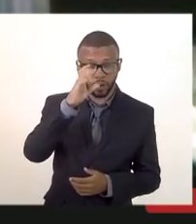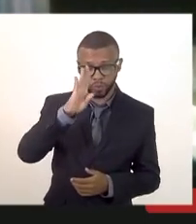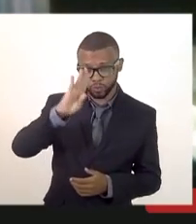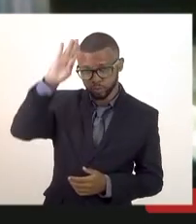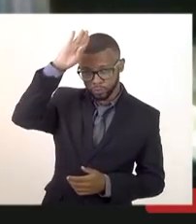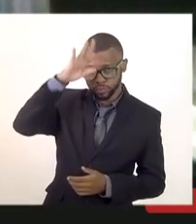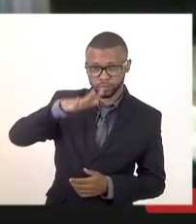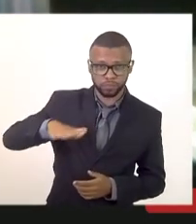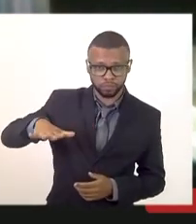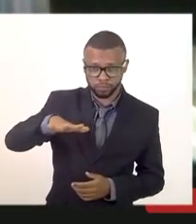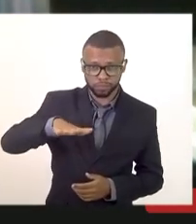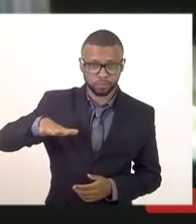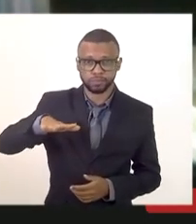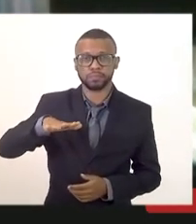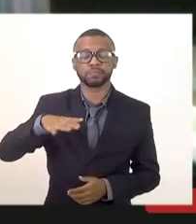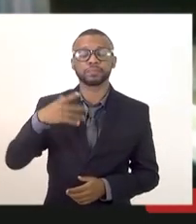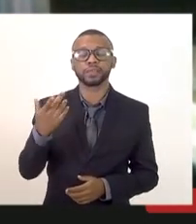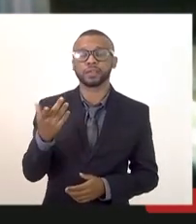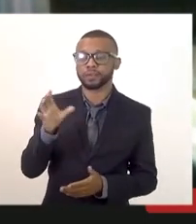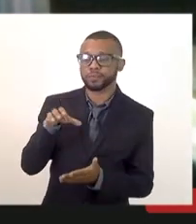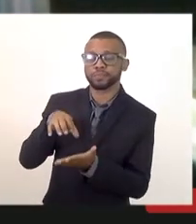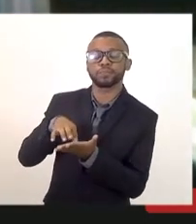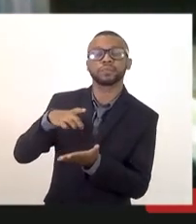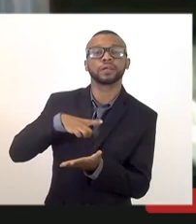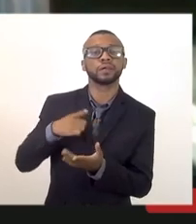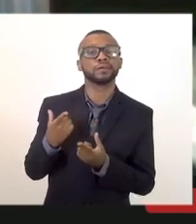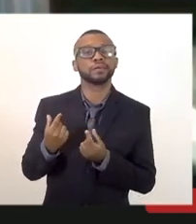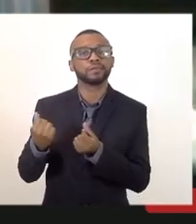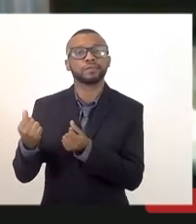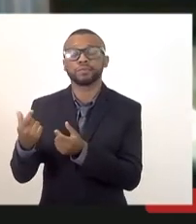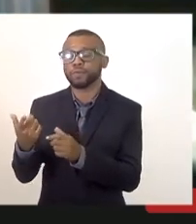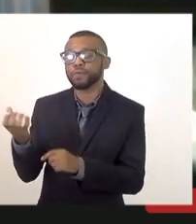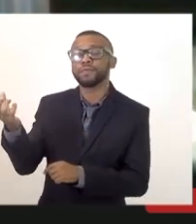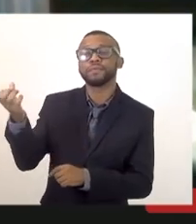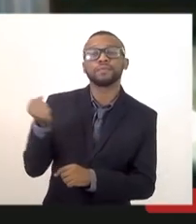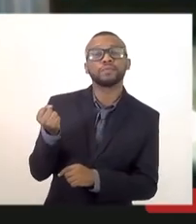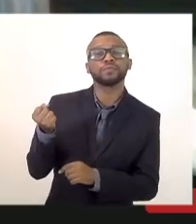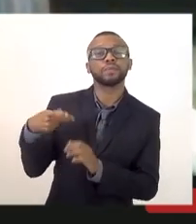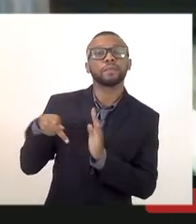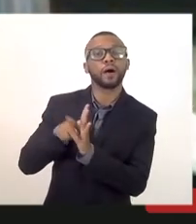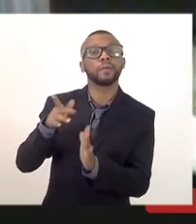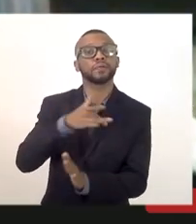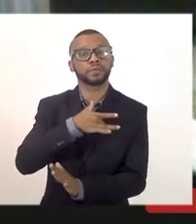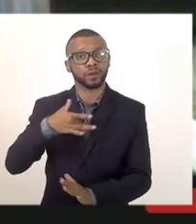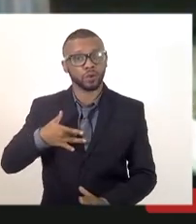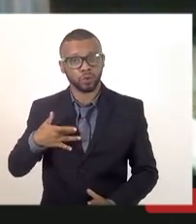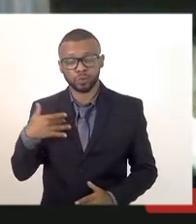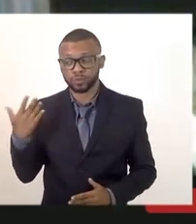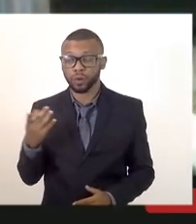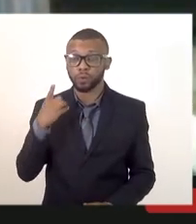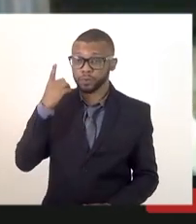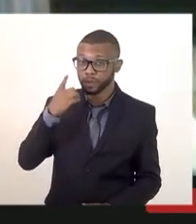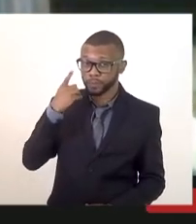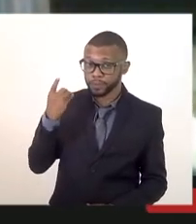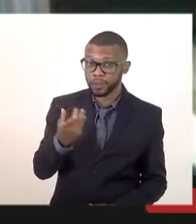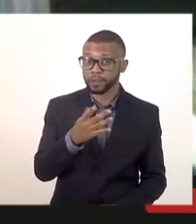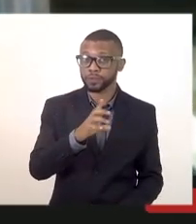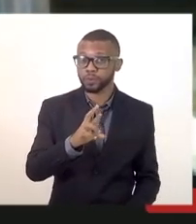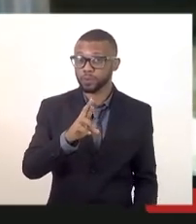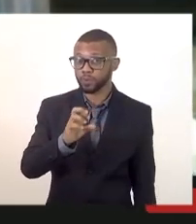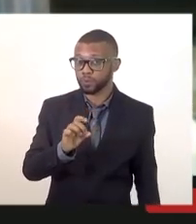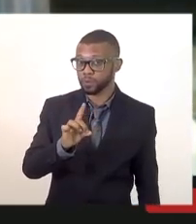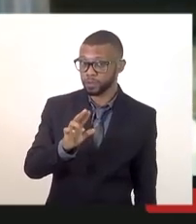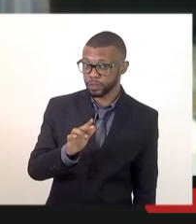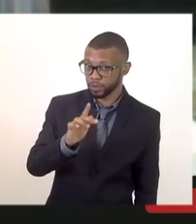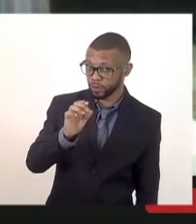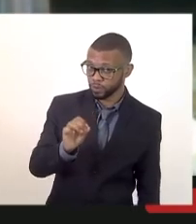ele ele é mantido com o dinheiro do fundo de saúde o deputado Rodrigo Amorim vem acompanhando isso é o caso